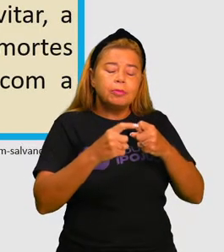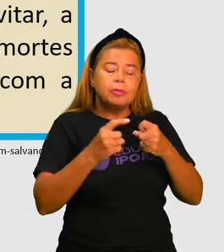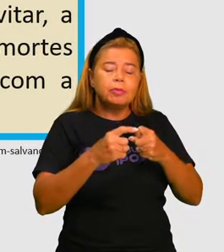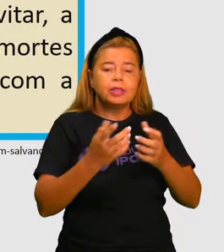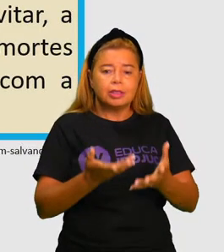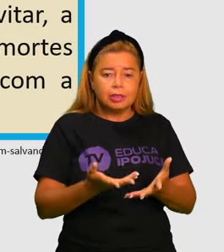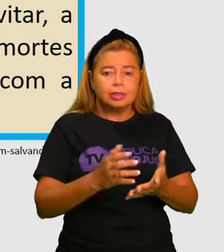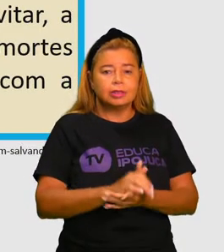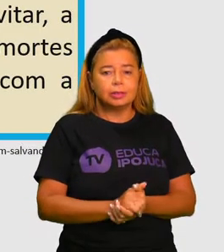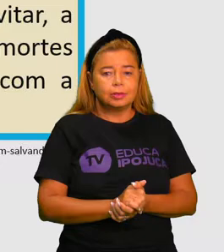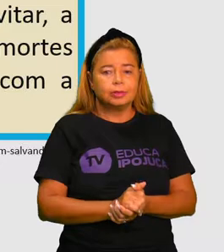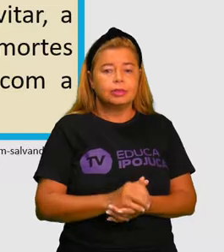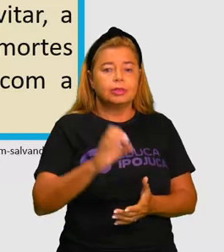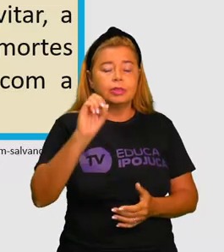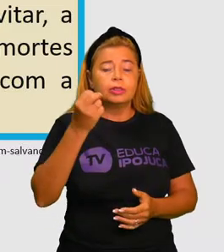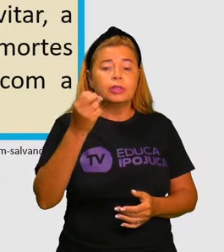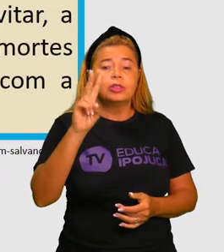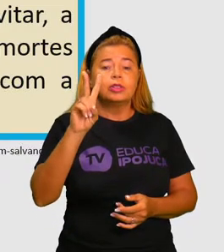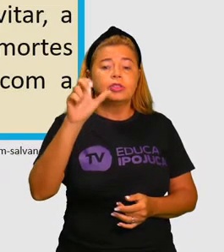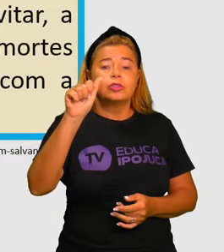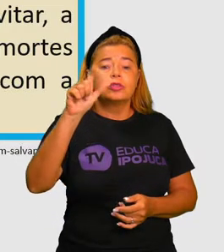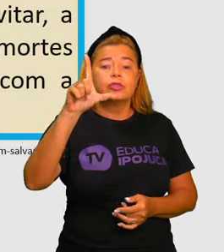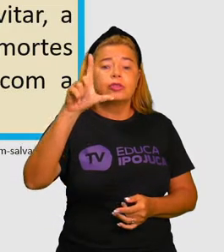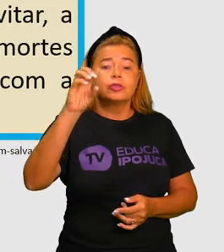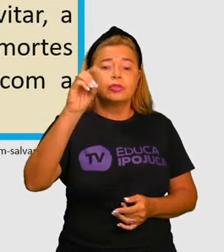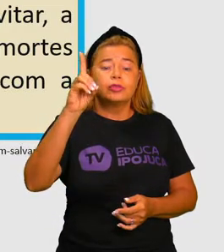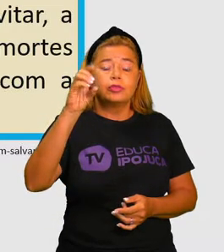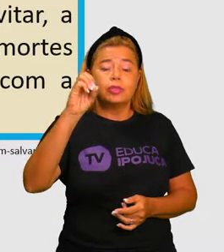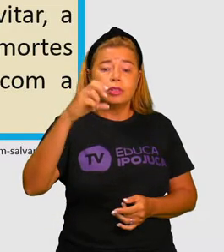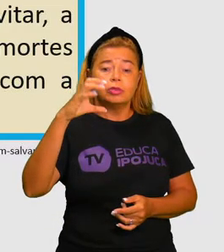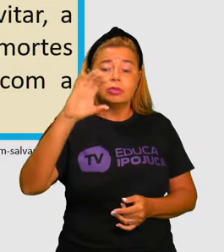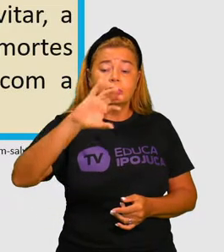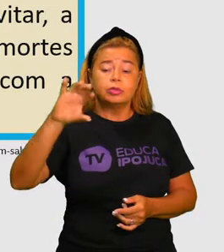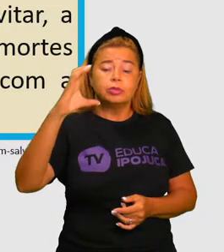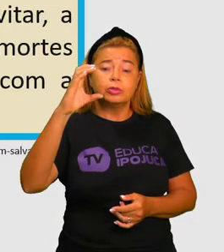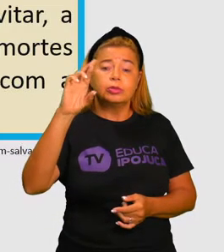Eduardo Jenner, idealizador da primeira vacina.